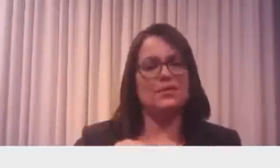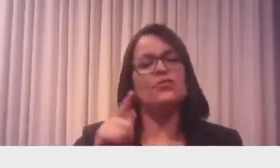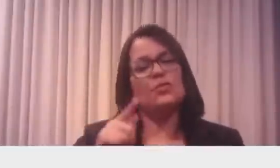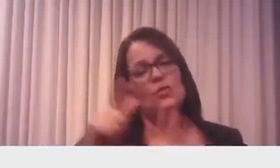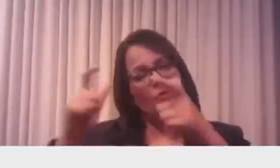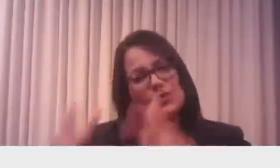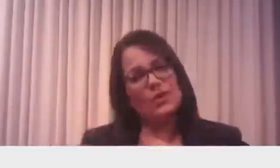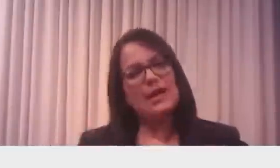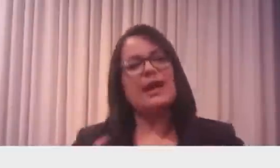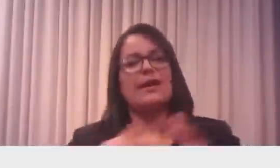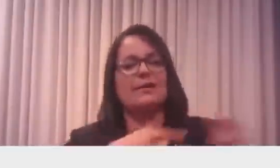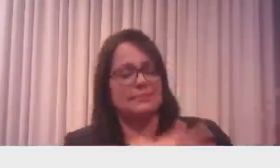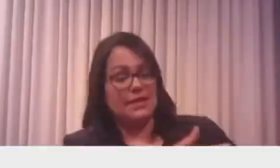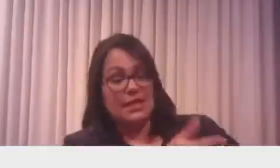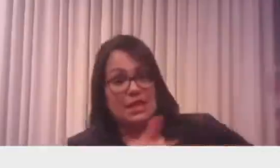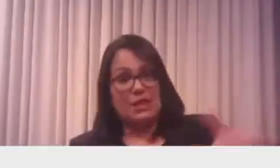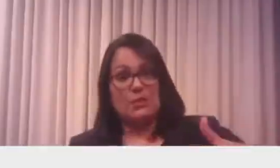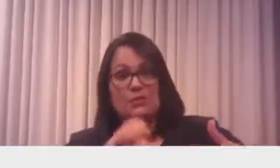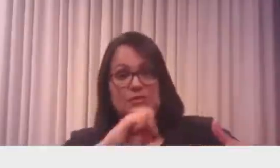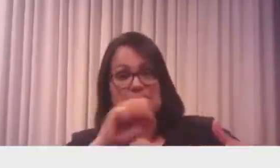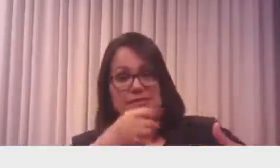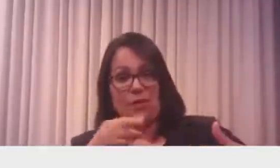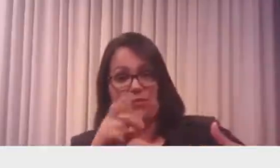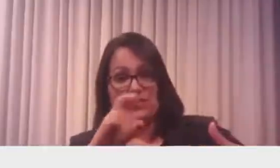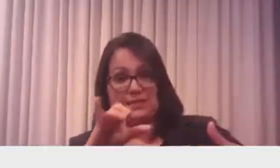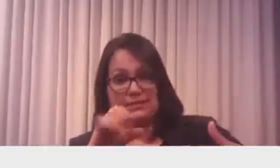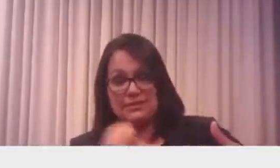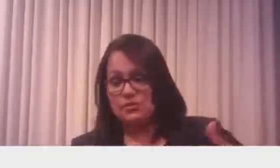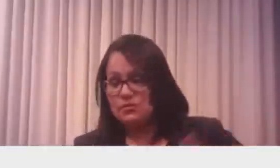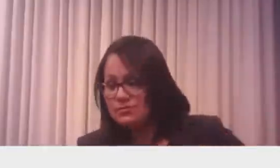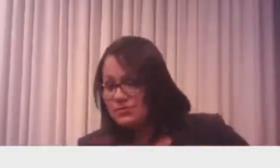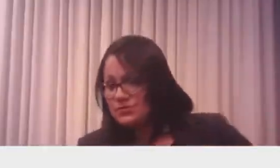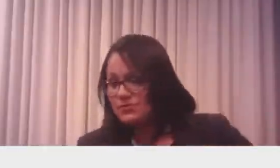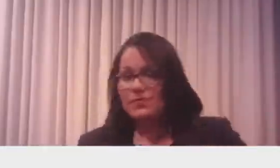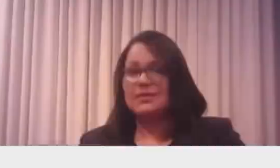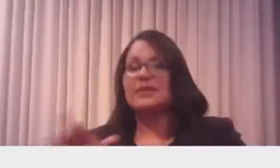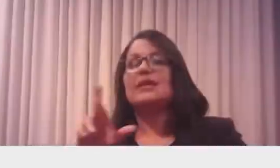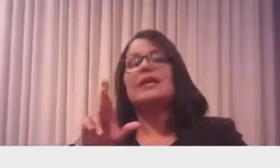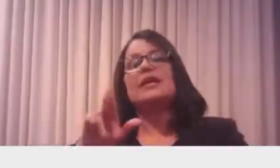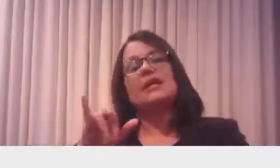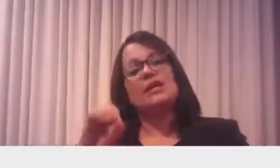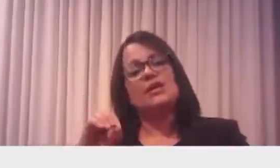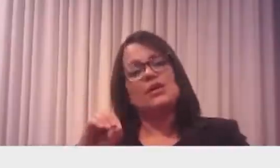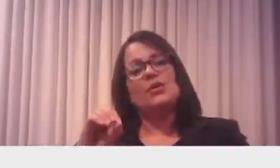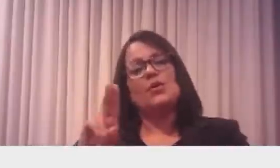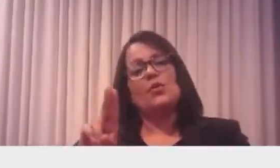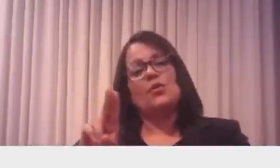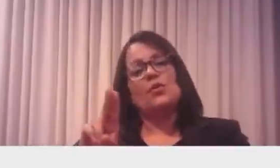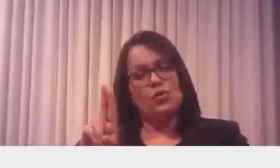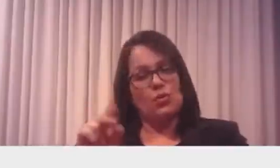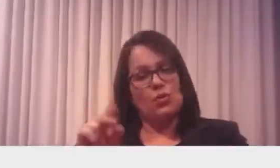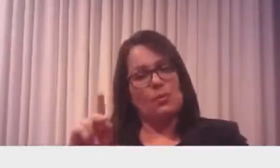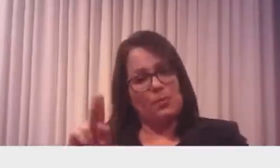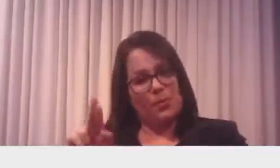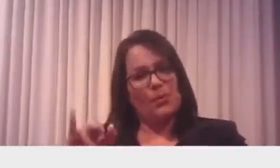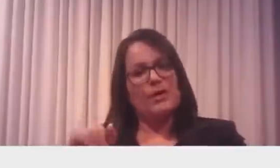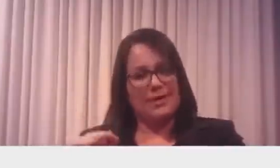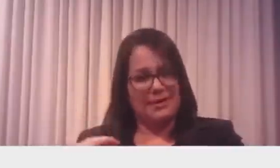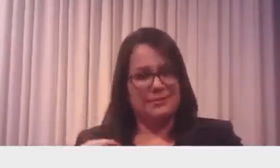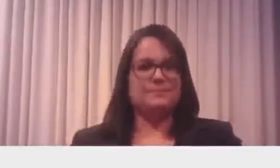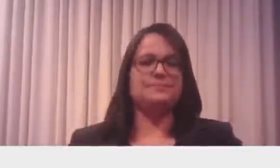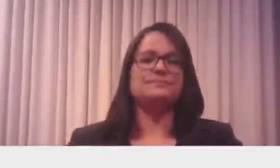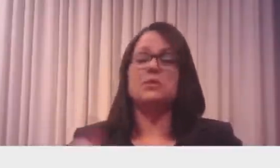afluente do São Francisco, garantia de água para o Nordeste por ocasião da transposição. Depois dali,